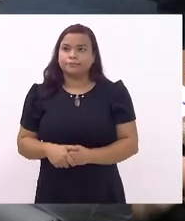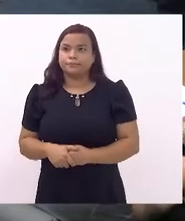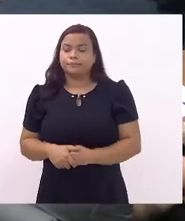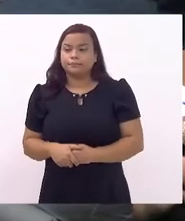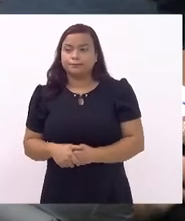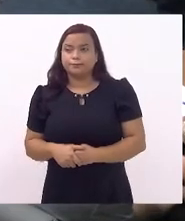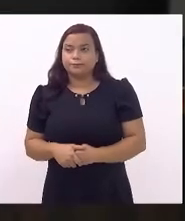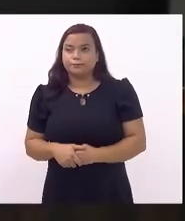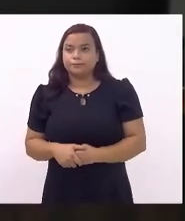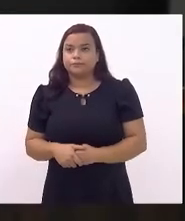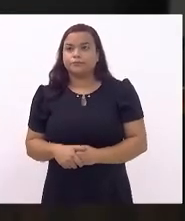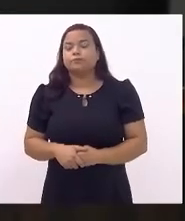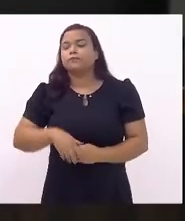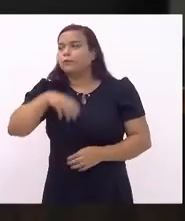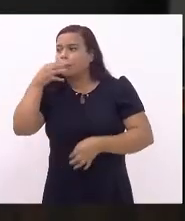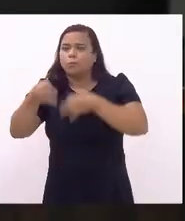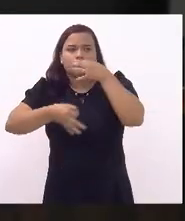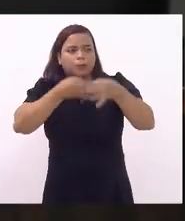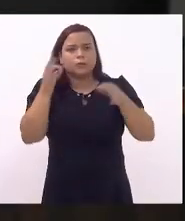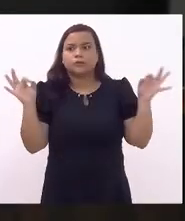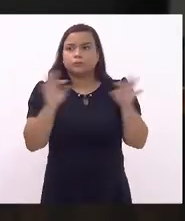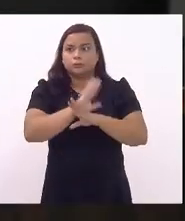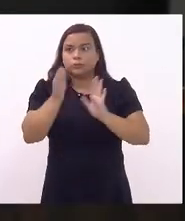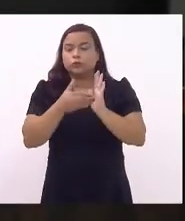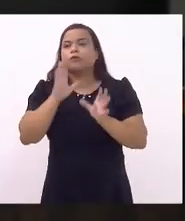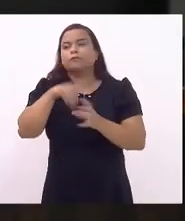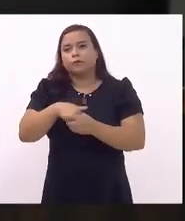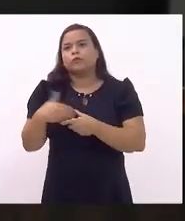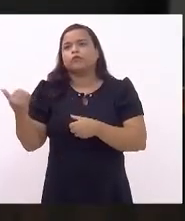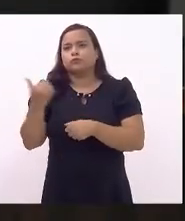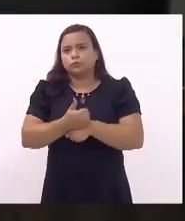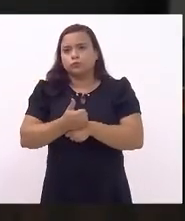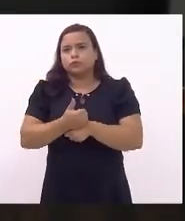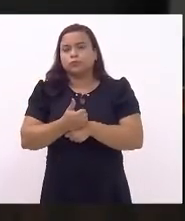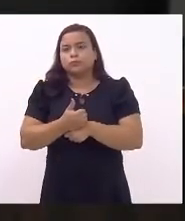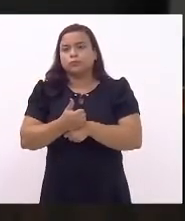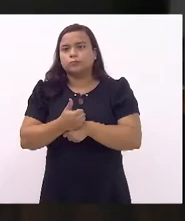Com os pareceres emitidos em votação o substitutivo...